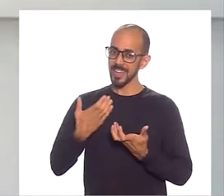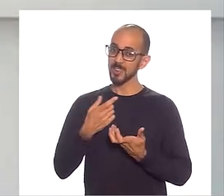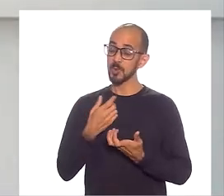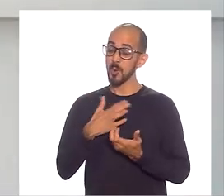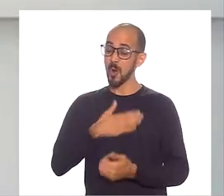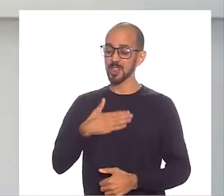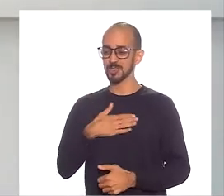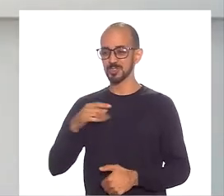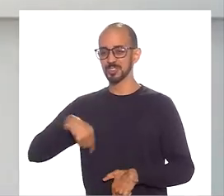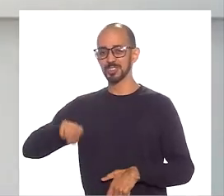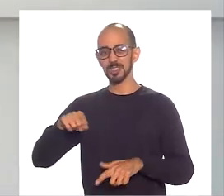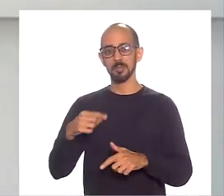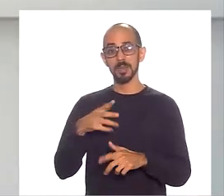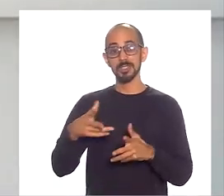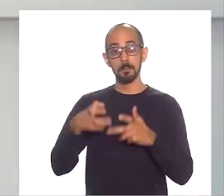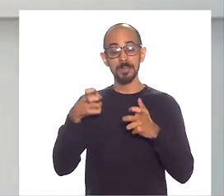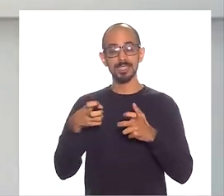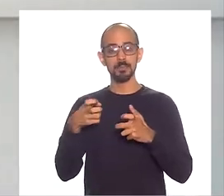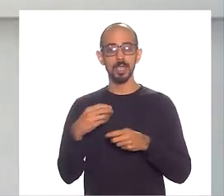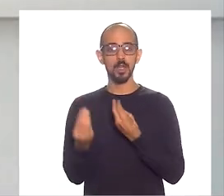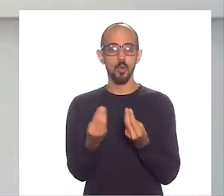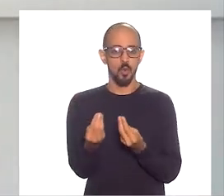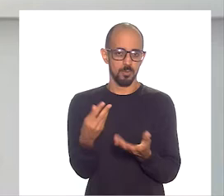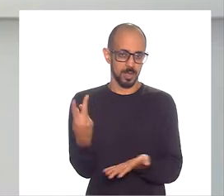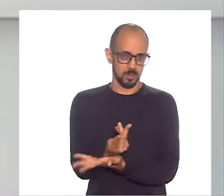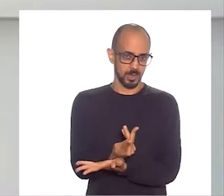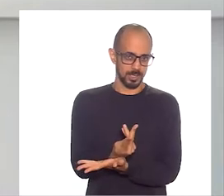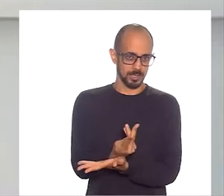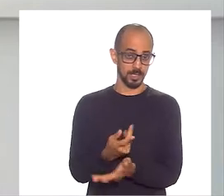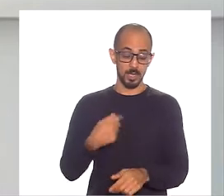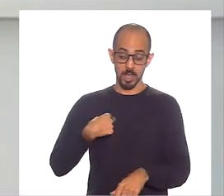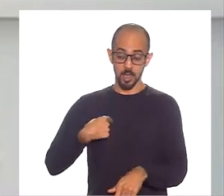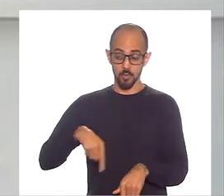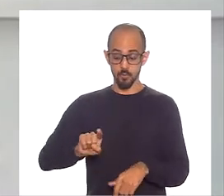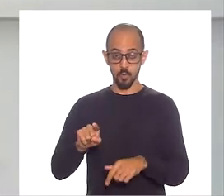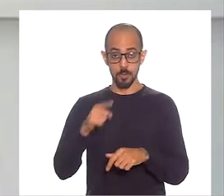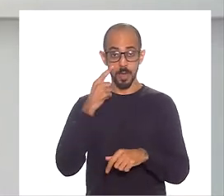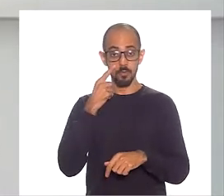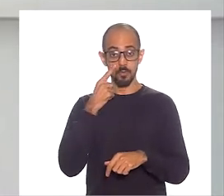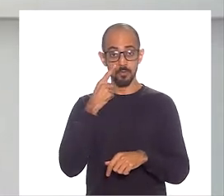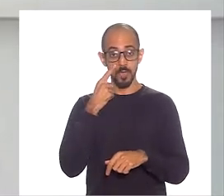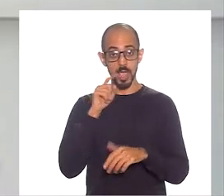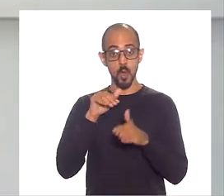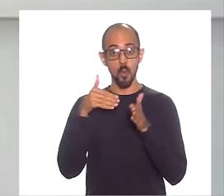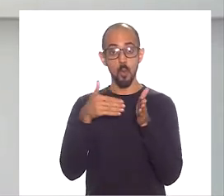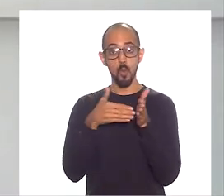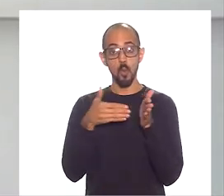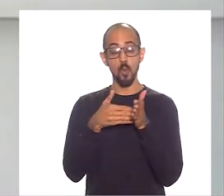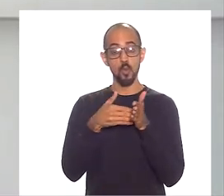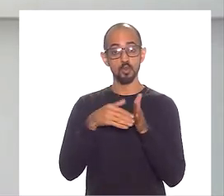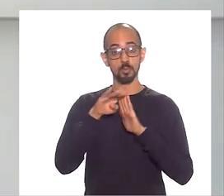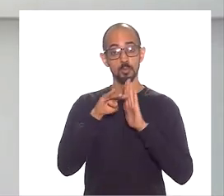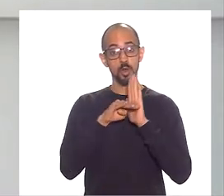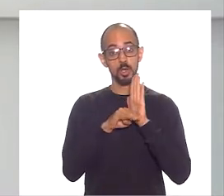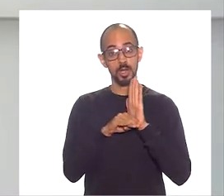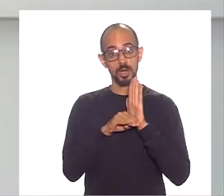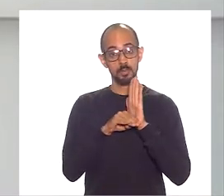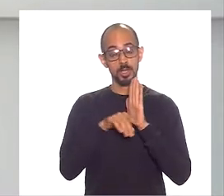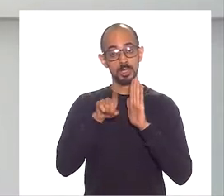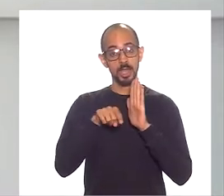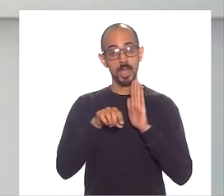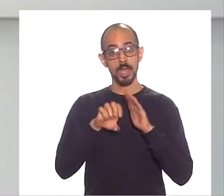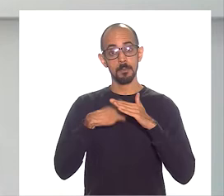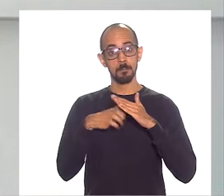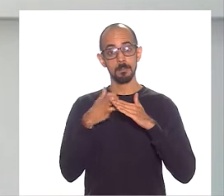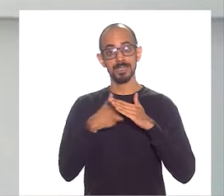percebe exatamente o tamanho desse impacto. E eu fui acompanhar o último programa da trilha empreendedora, chama-se Empresário